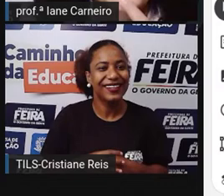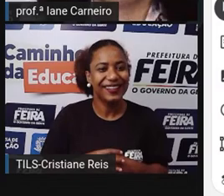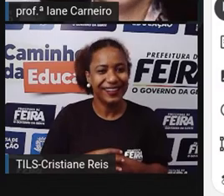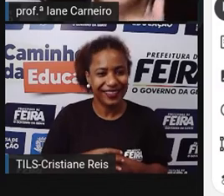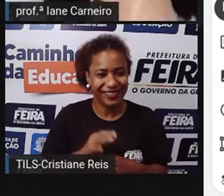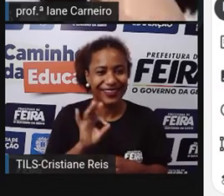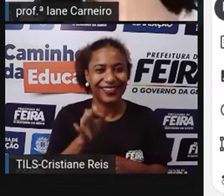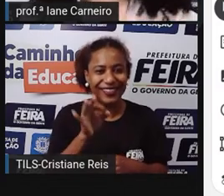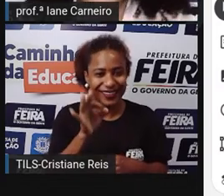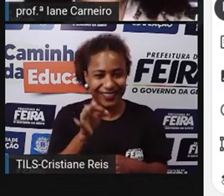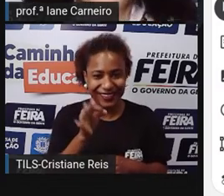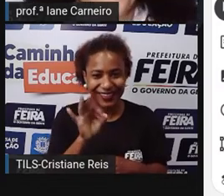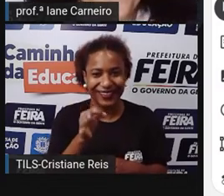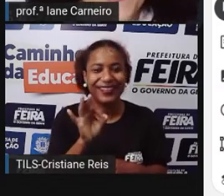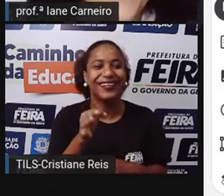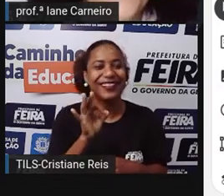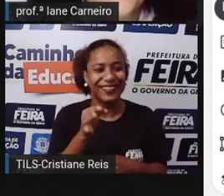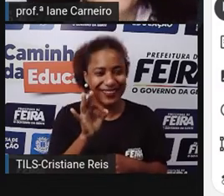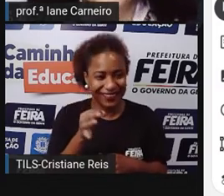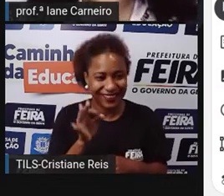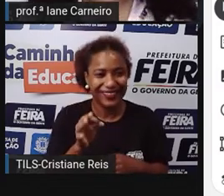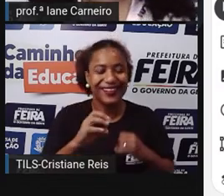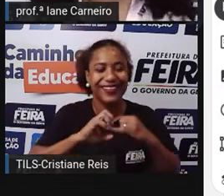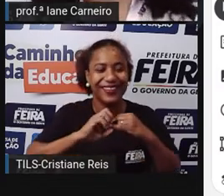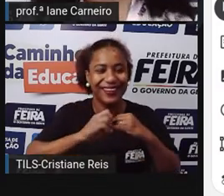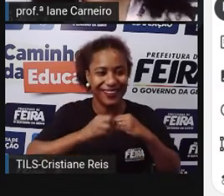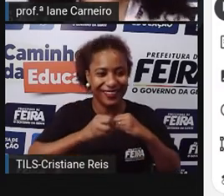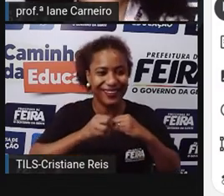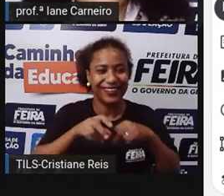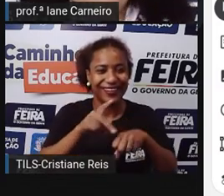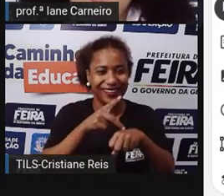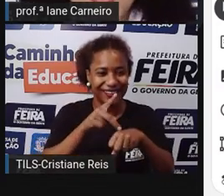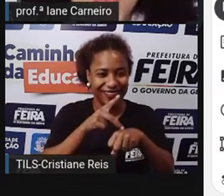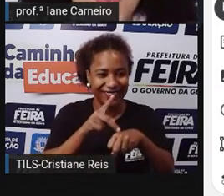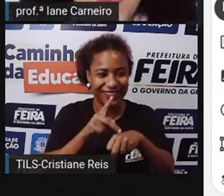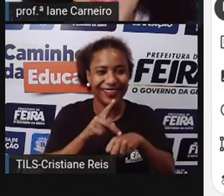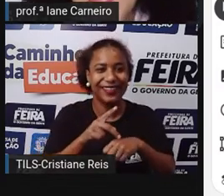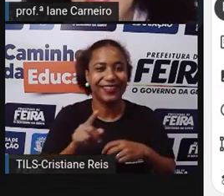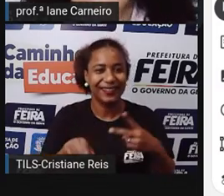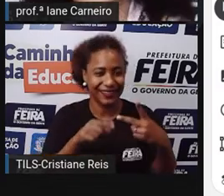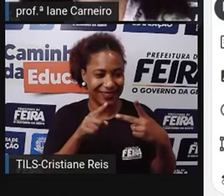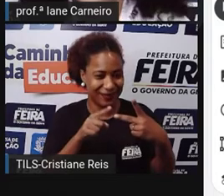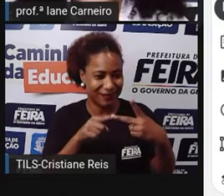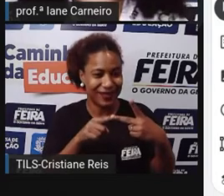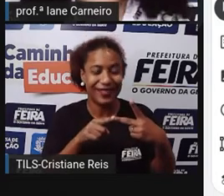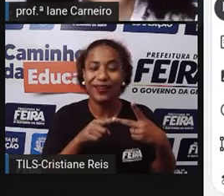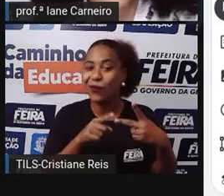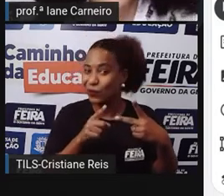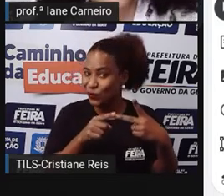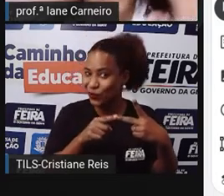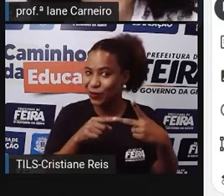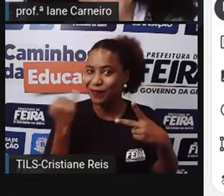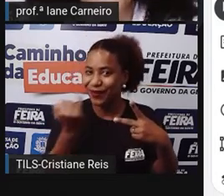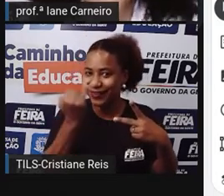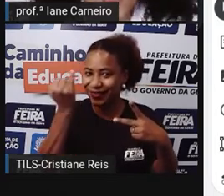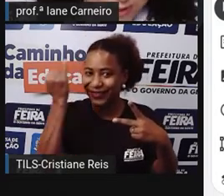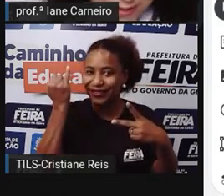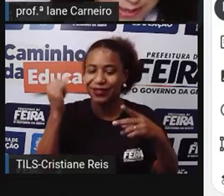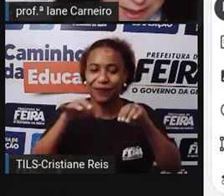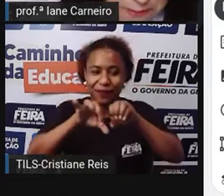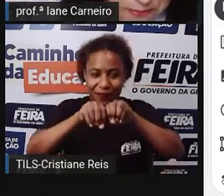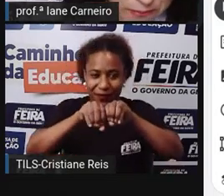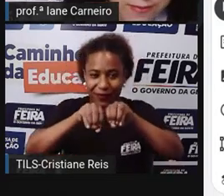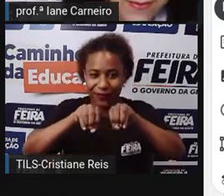Isso Produção diz que é O feijão preto O ingrediente 2 Aqui ó É a linguiça E aí tem vários tipos de